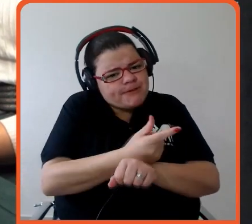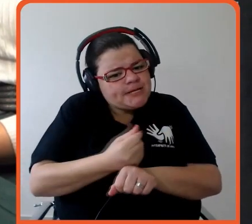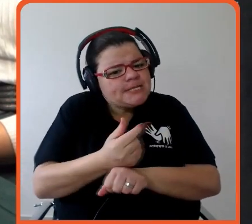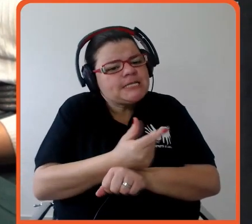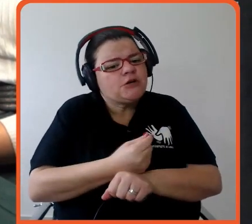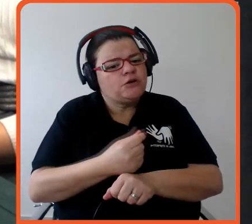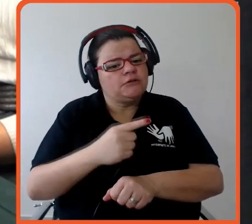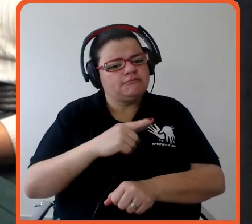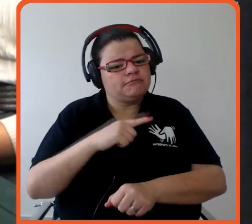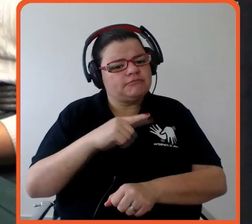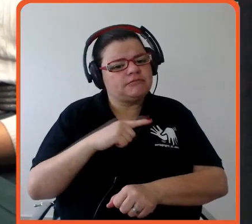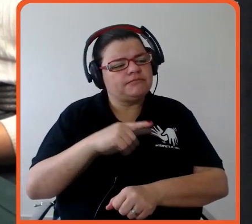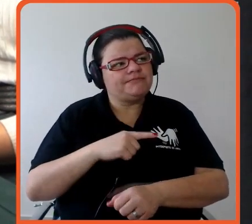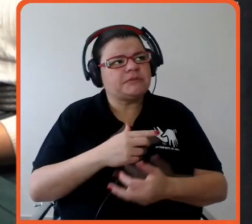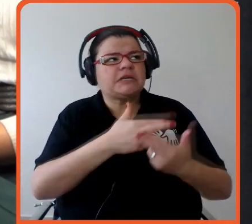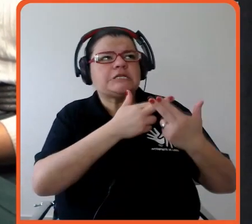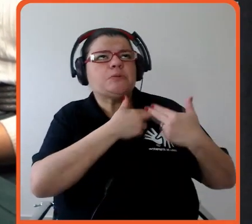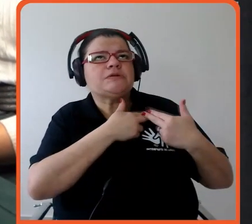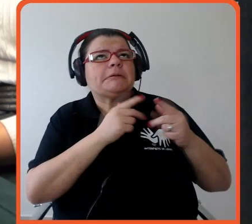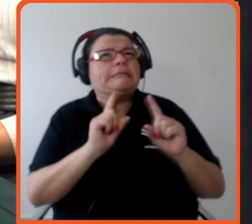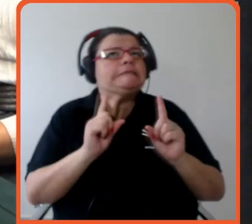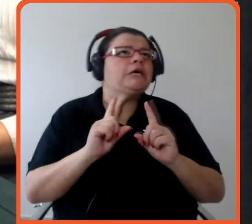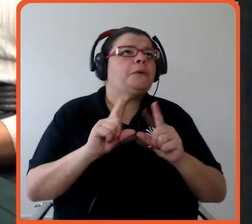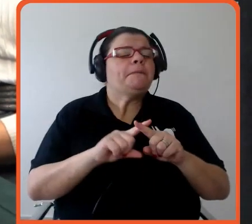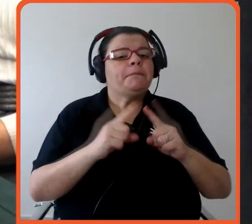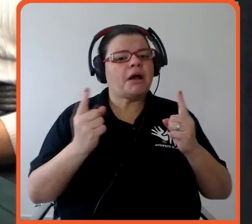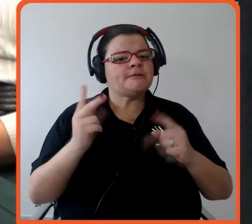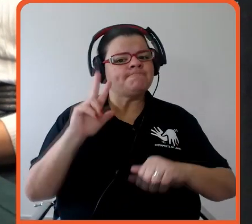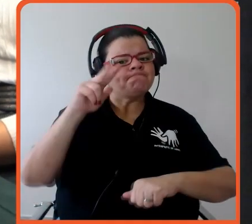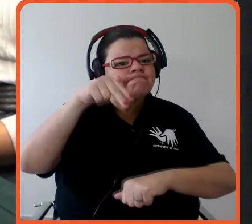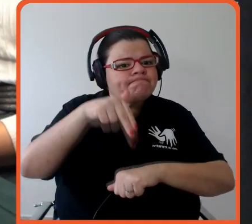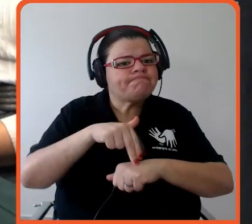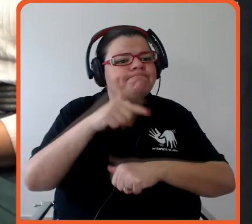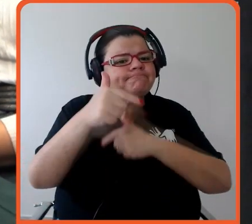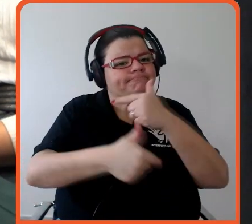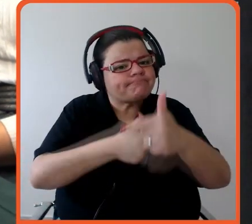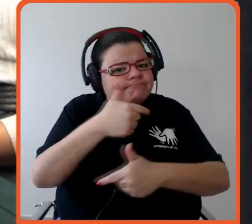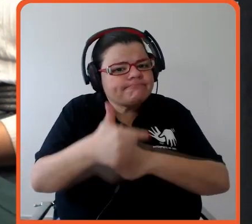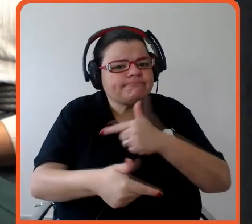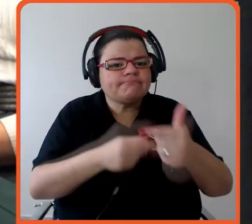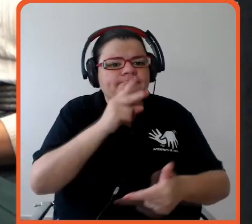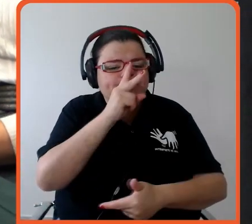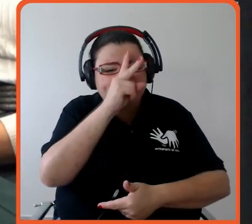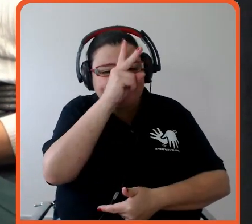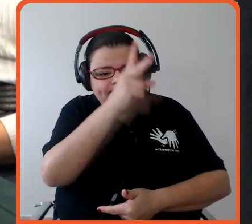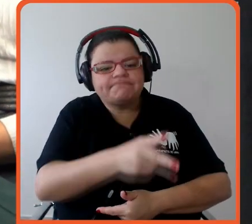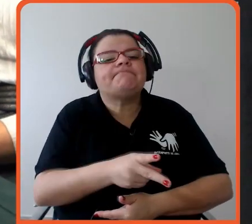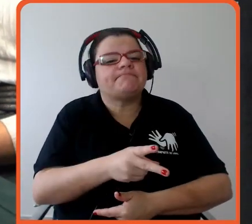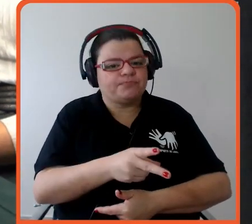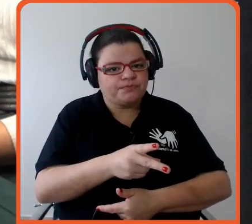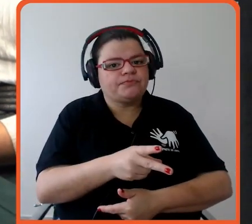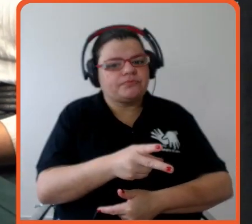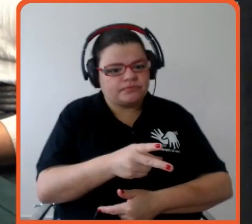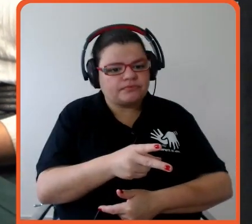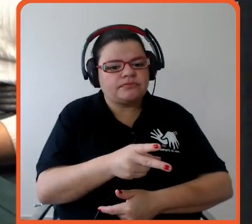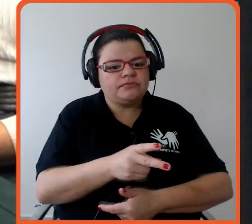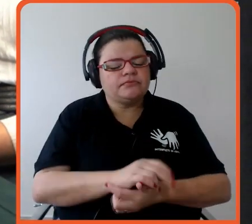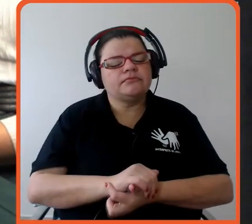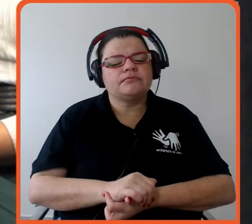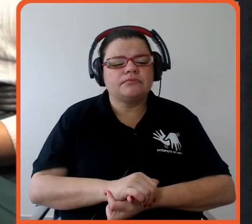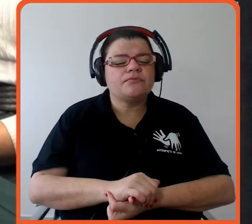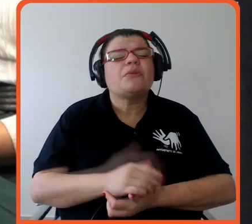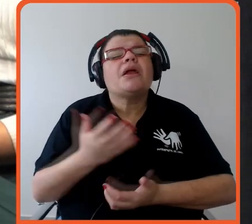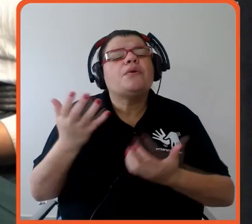não uma responsabilidade, mas tem uma atuação muito forte ali, né, que pode fazer e vem desempenhando, né. Queria que você